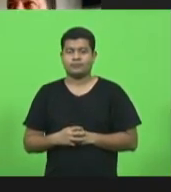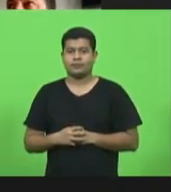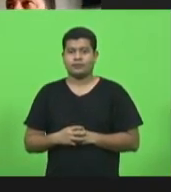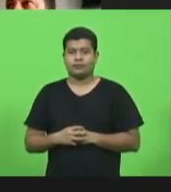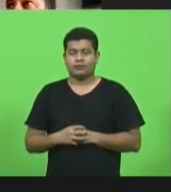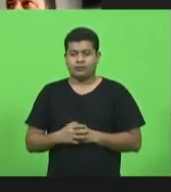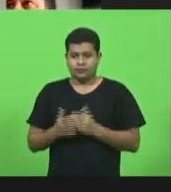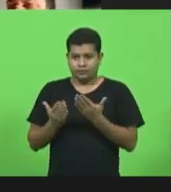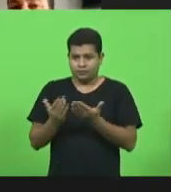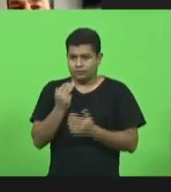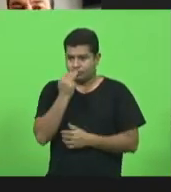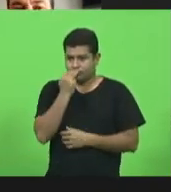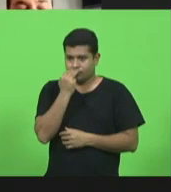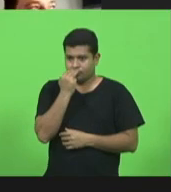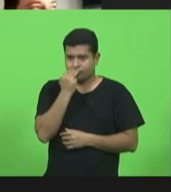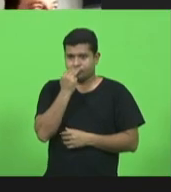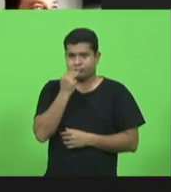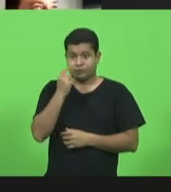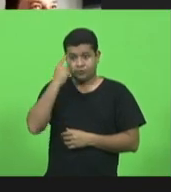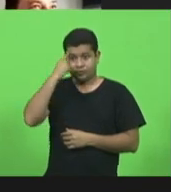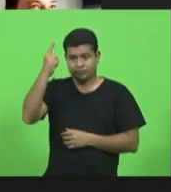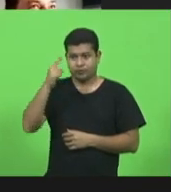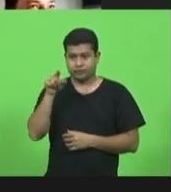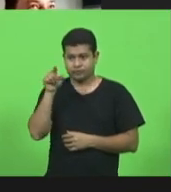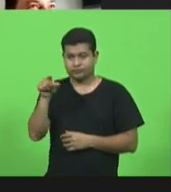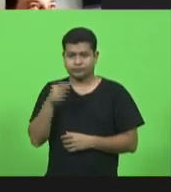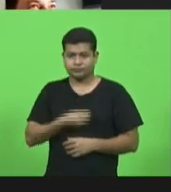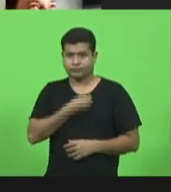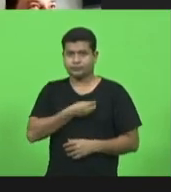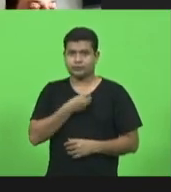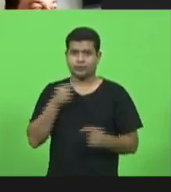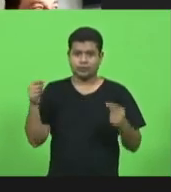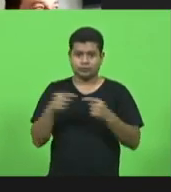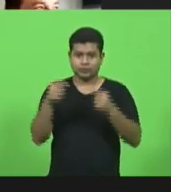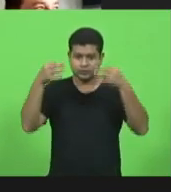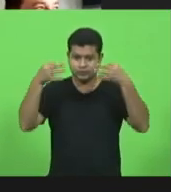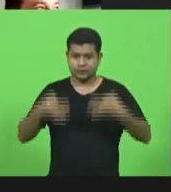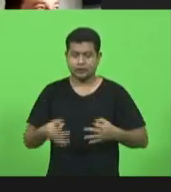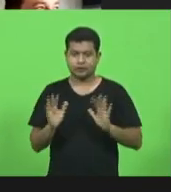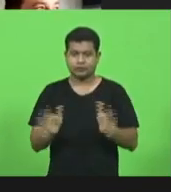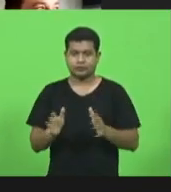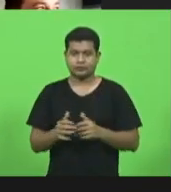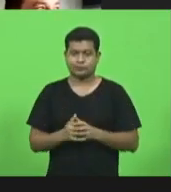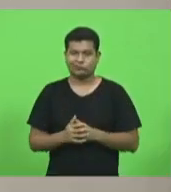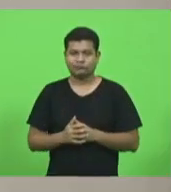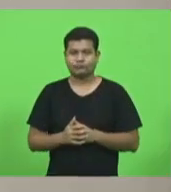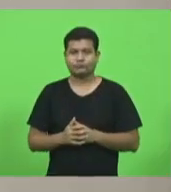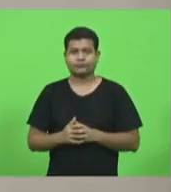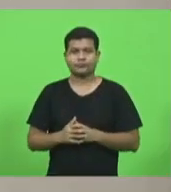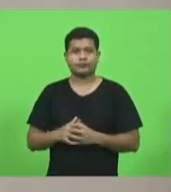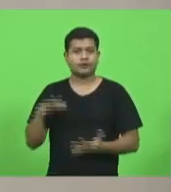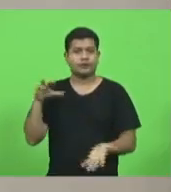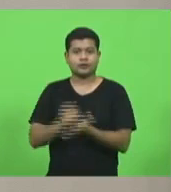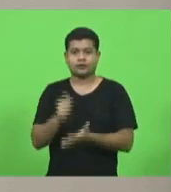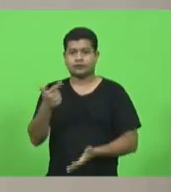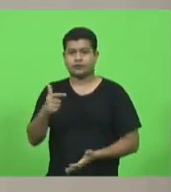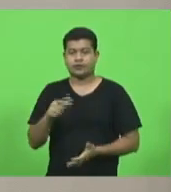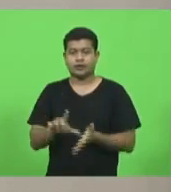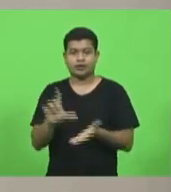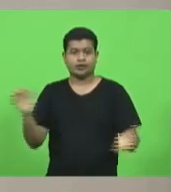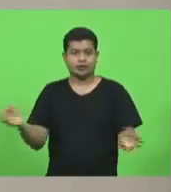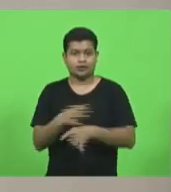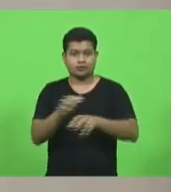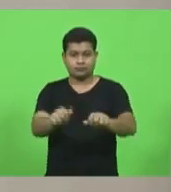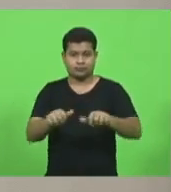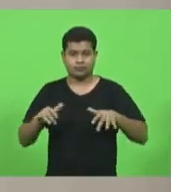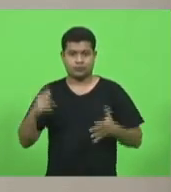Deputado Maci Sopelsa, a presença de V. Exª está confirmada. Não havendo oradores inscritos, esta presidência, antes de encerrar